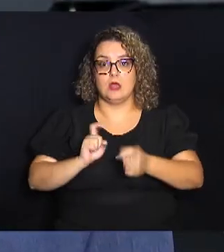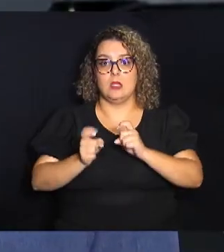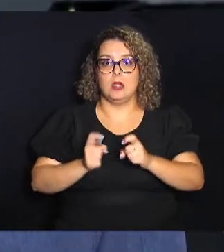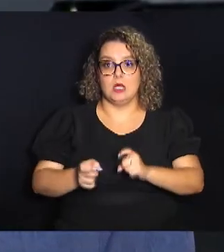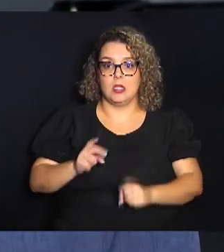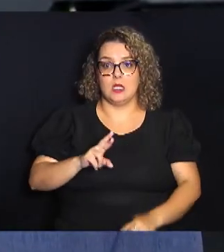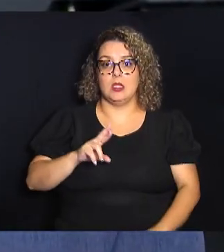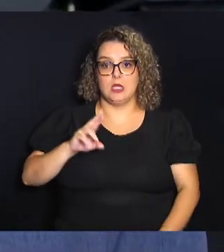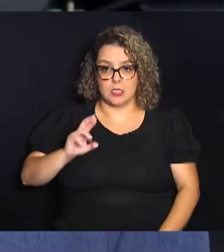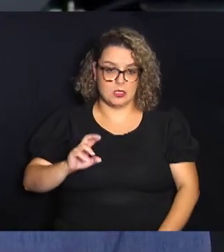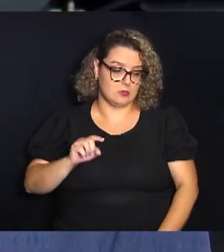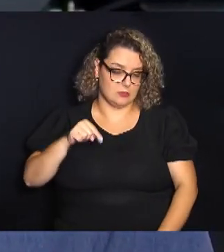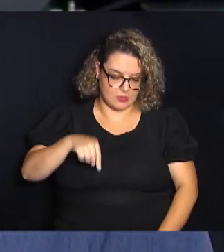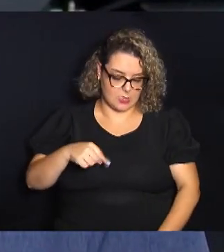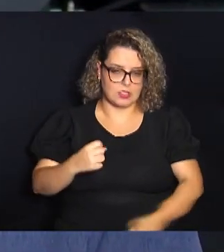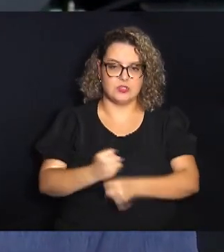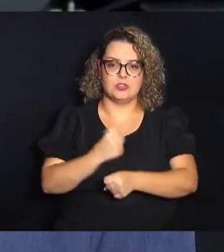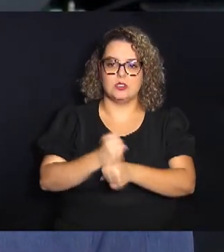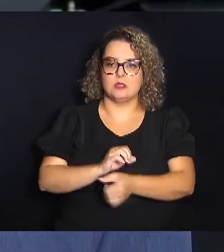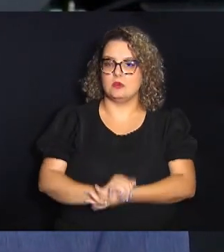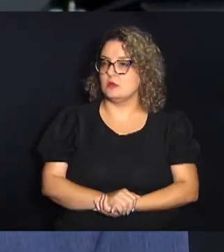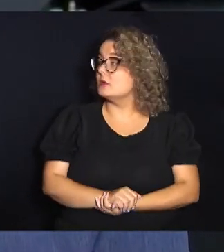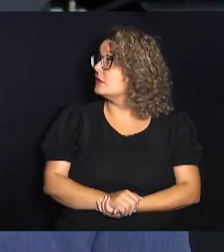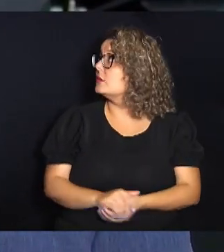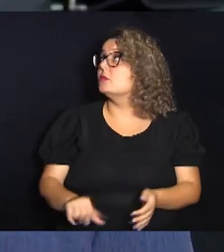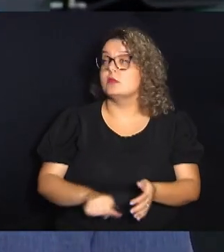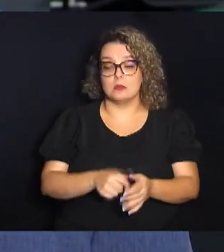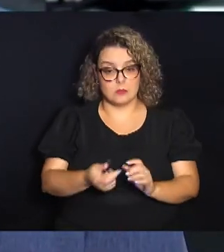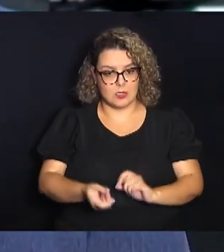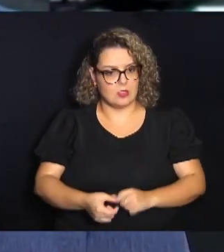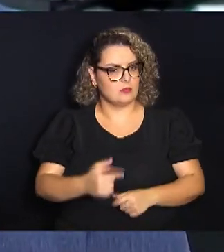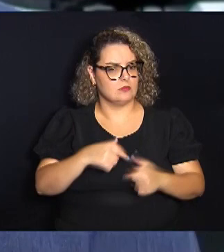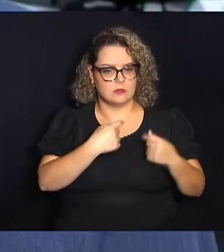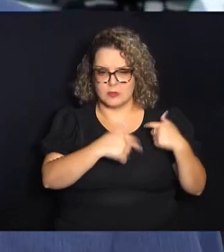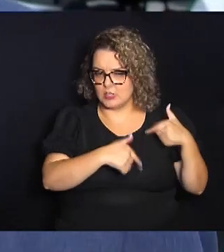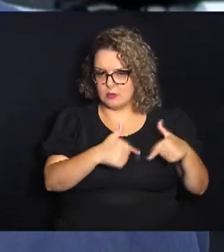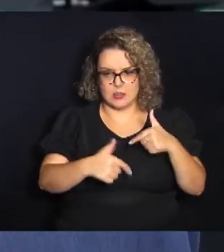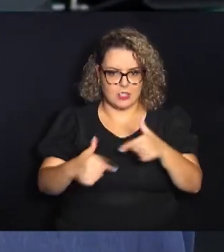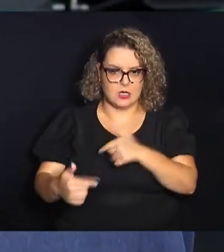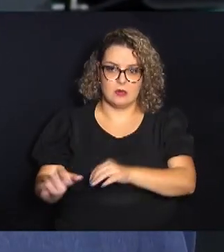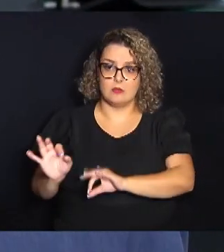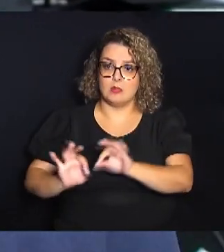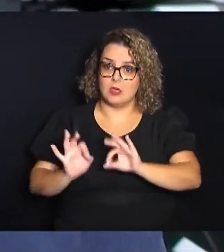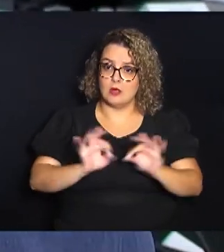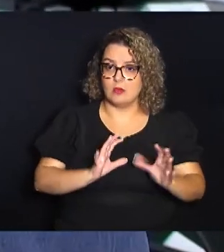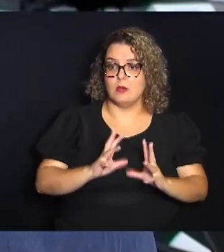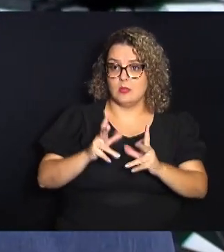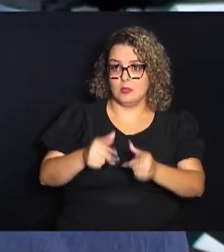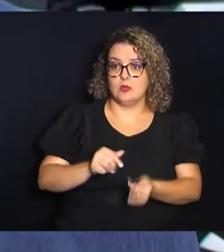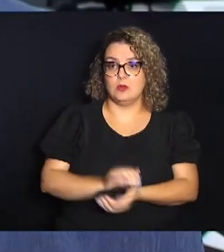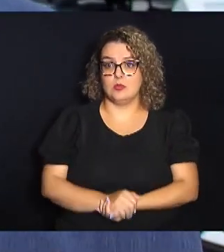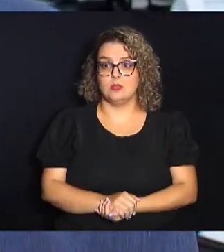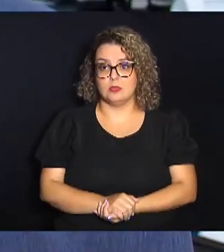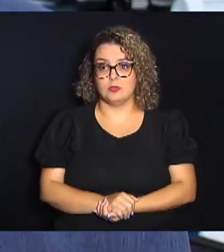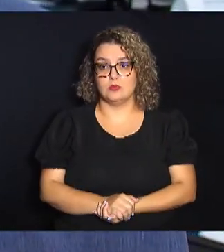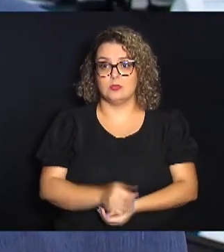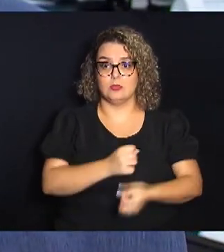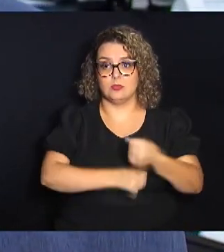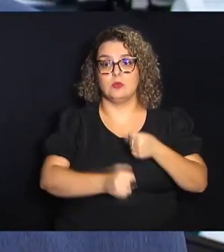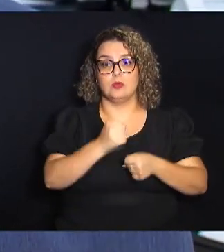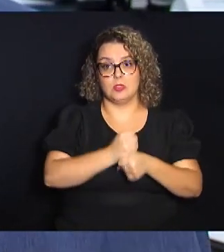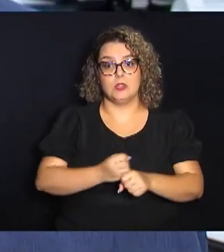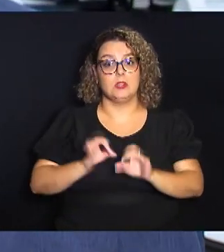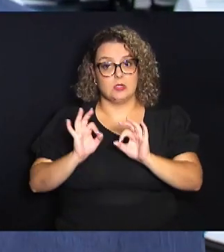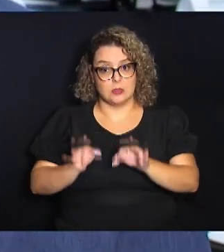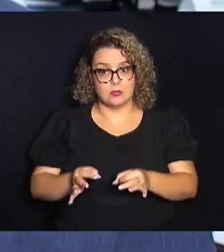ano. Primeiramente, muito trabalho, né? O planejamento, nós vamos acompanhar tudo, nós fizemos no ano passado, que deu certo,